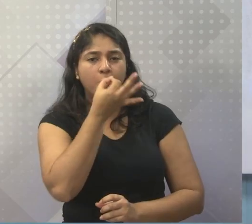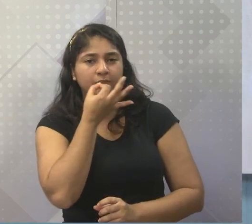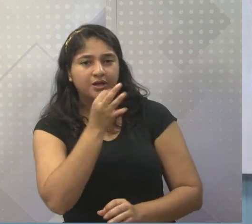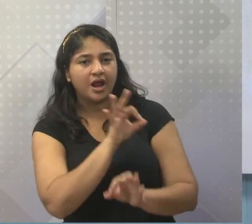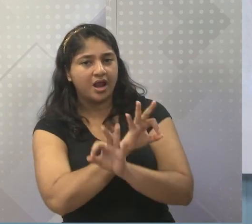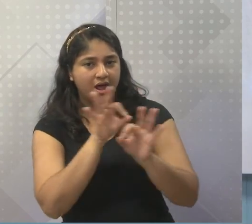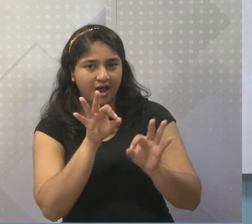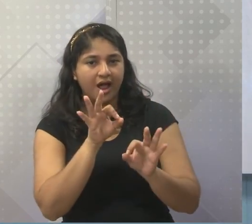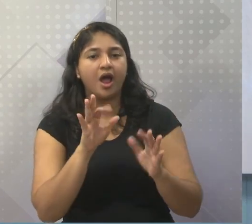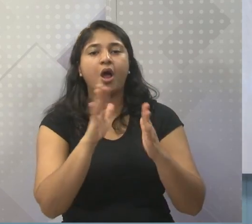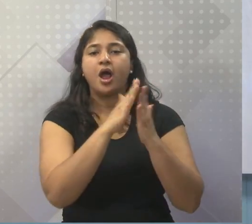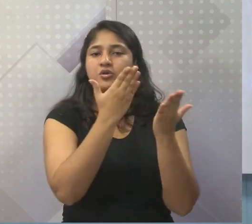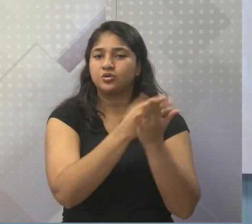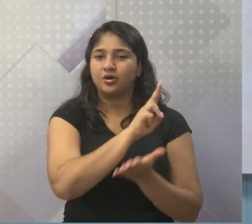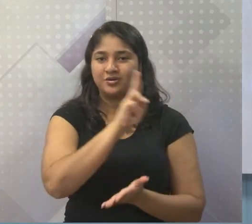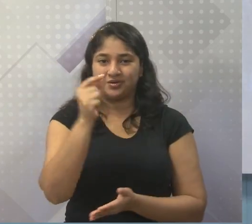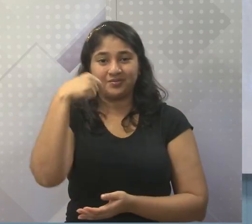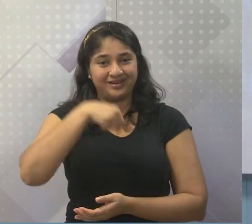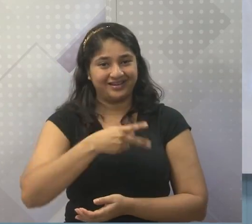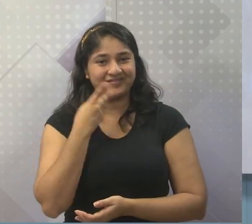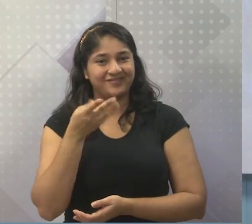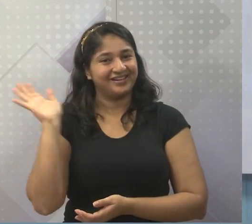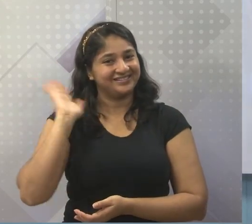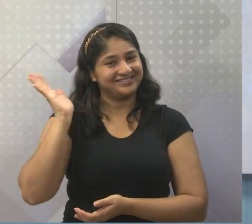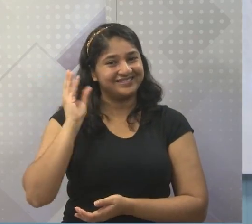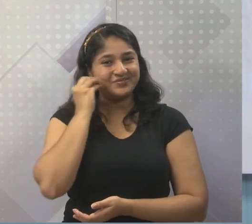aqui. Fala sua escola e fala seu nome. Tchau!